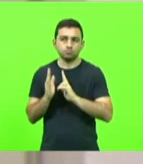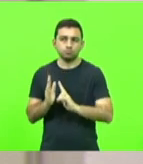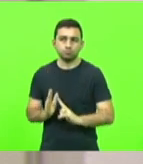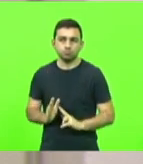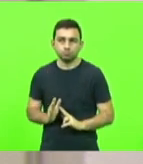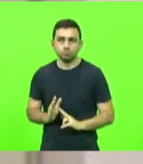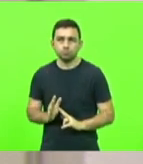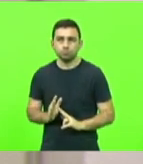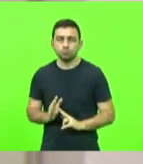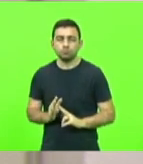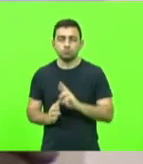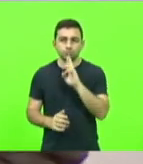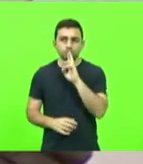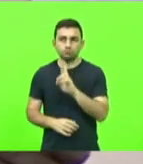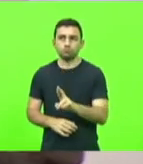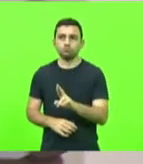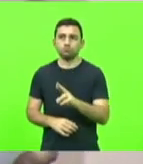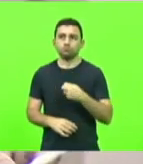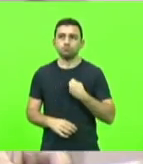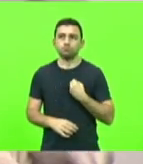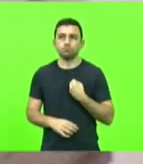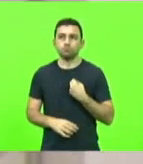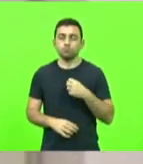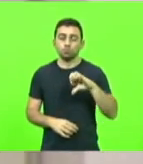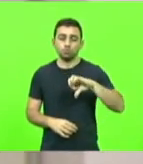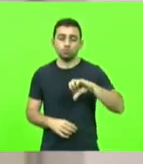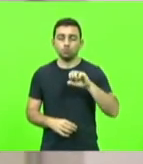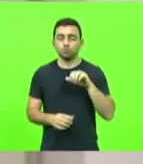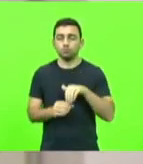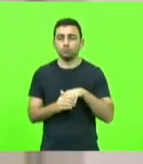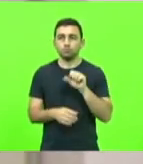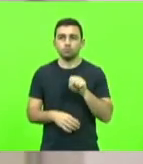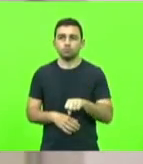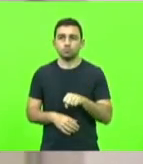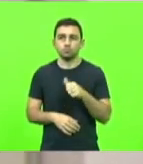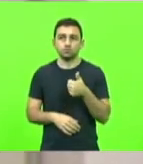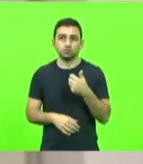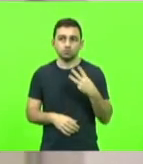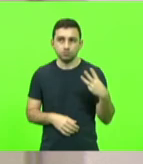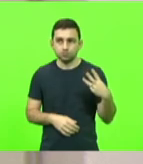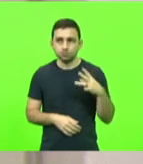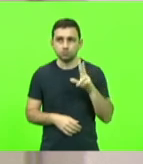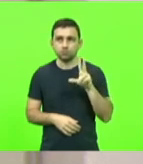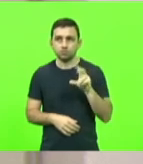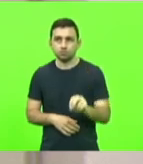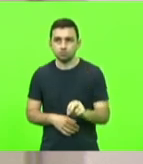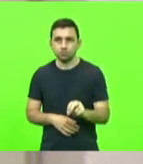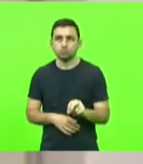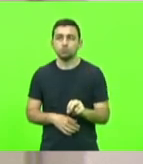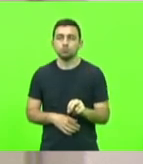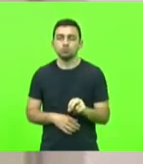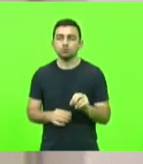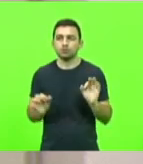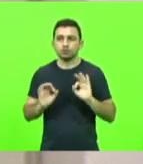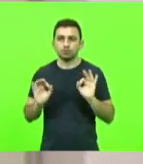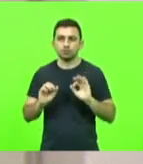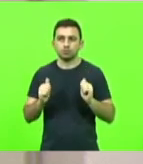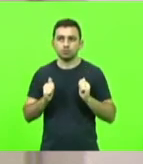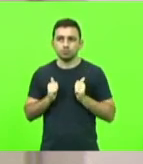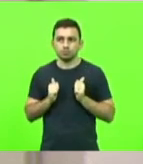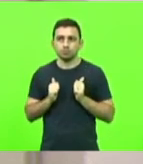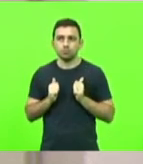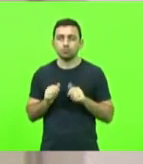com o seguinte resultado. Nove votos sim, treze votos não e nenhuma abstenção. E os